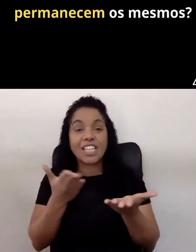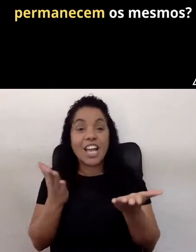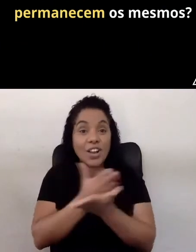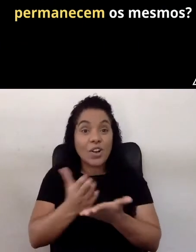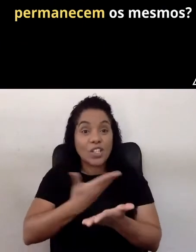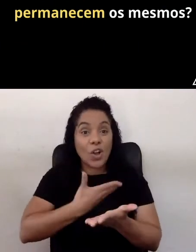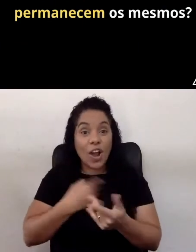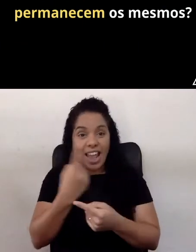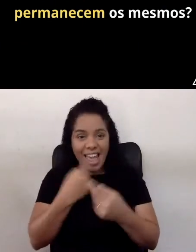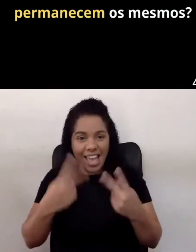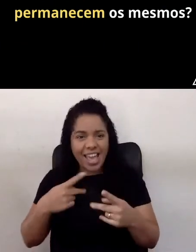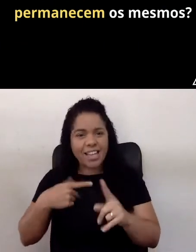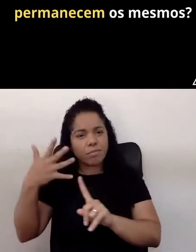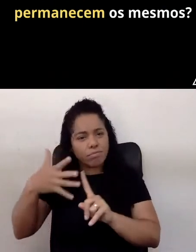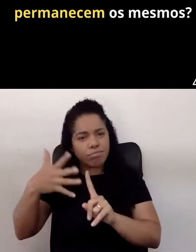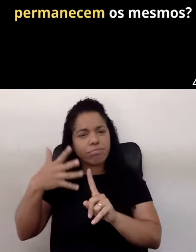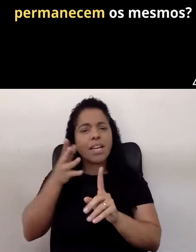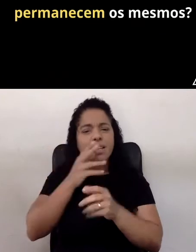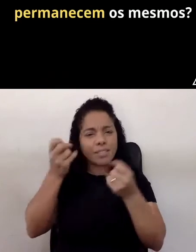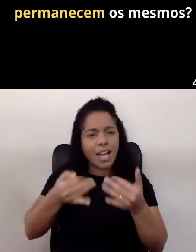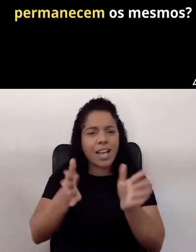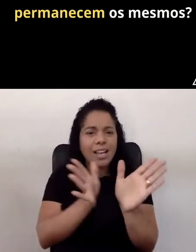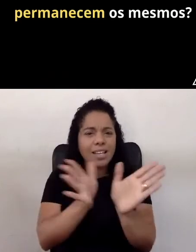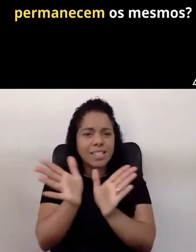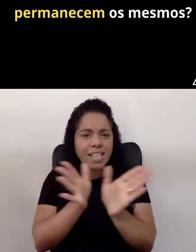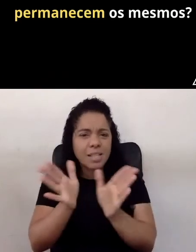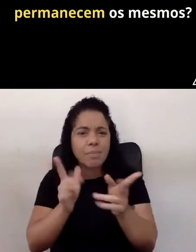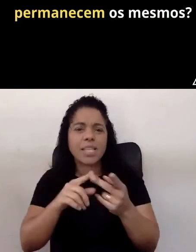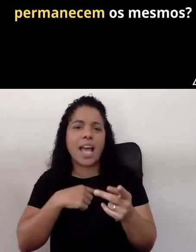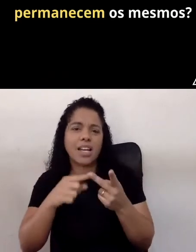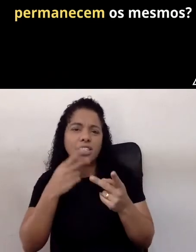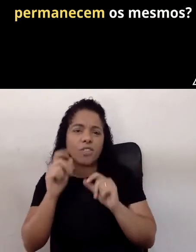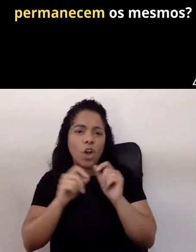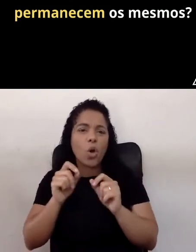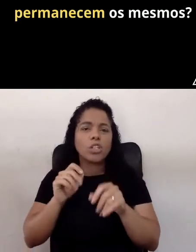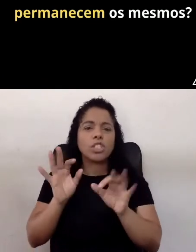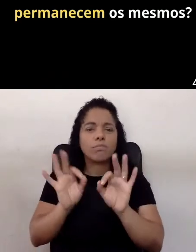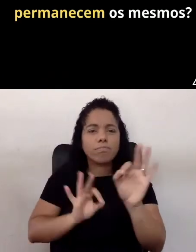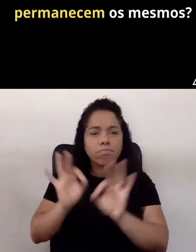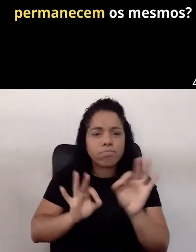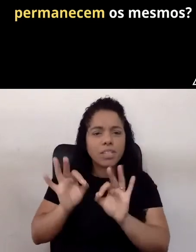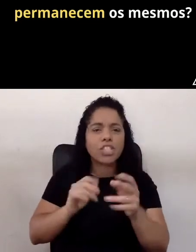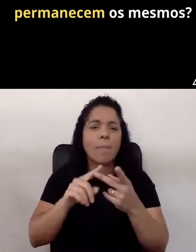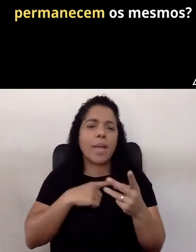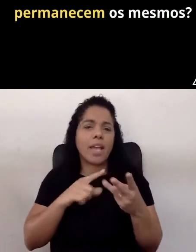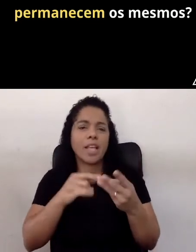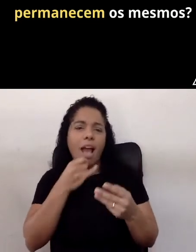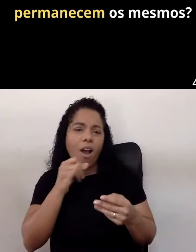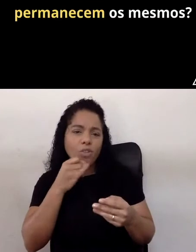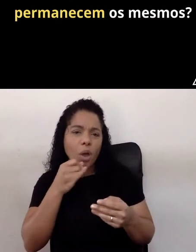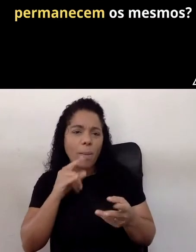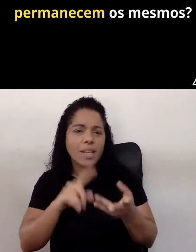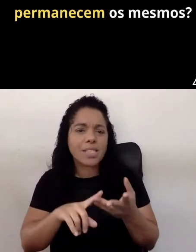colegas nossas aí, falaram de acessibilidade, né, a gente fala de planejamento, enfim, de automação,